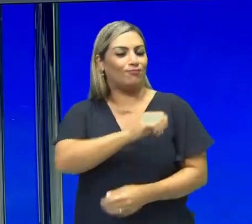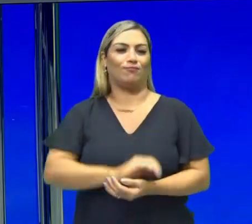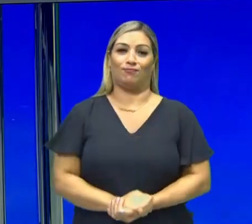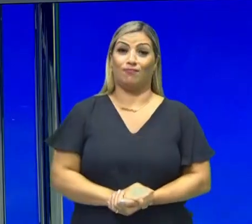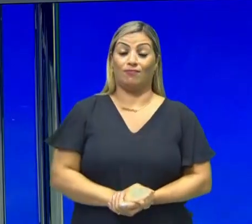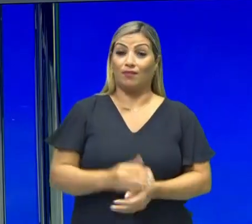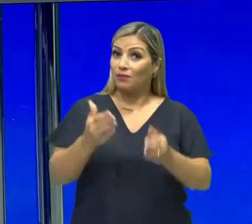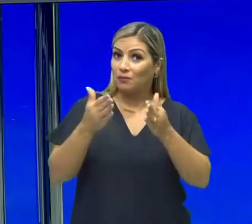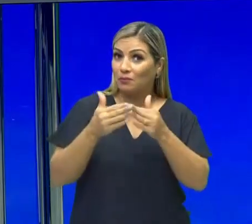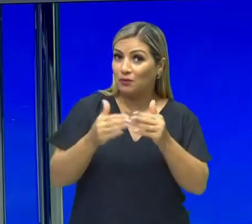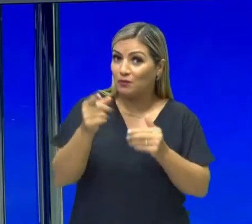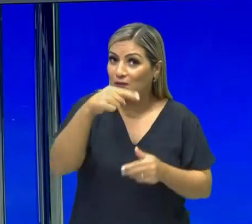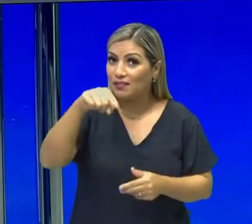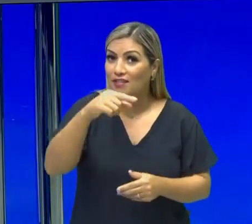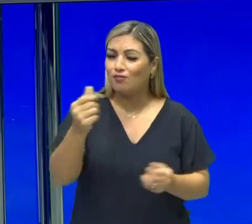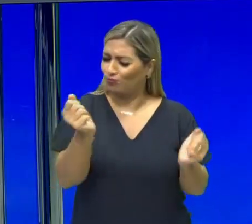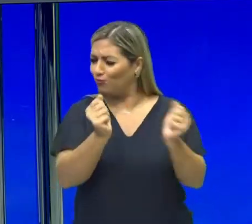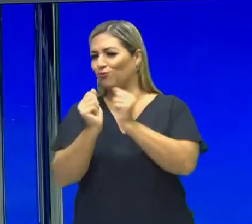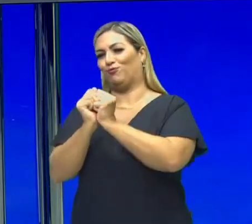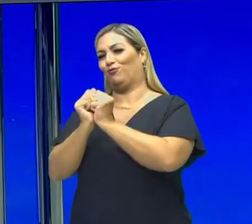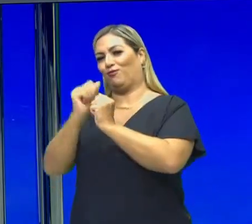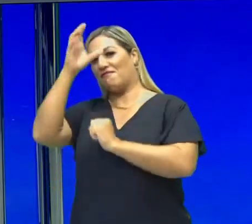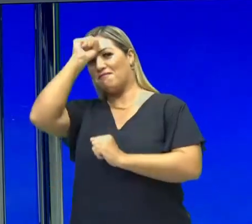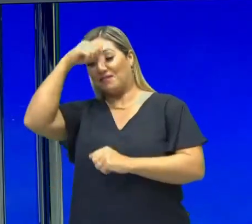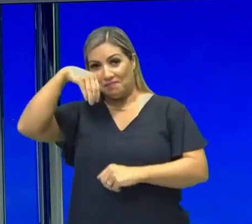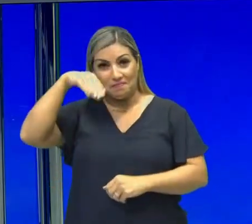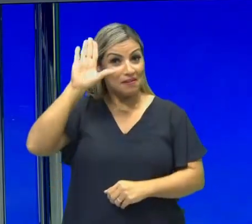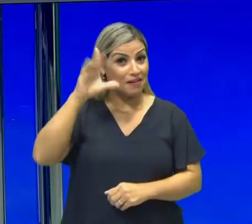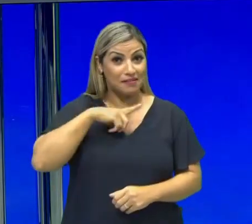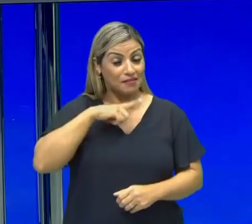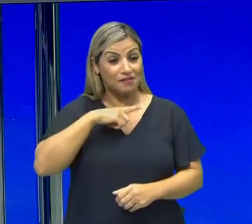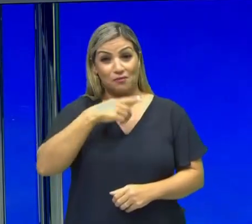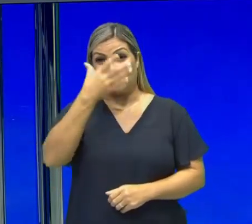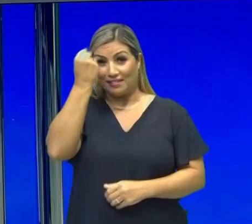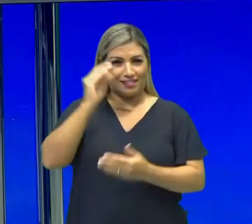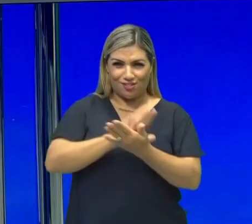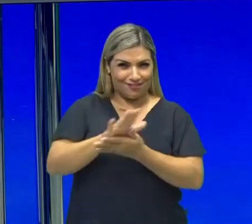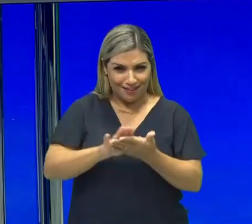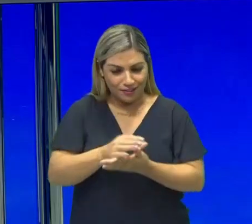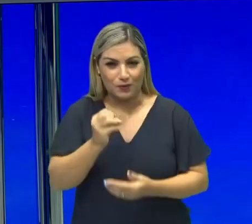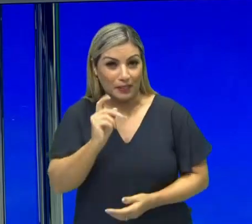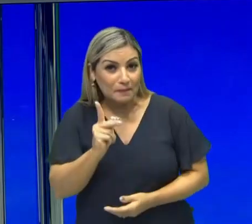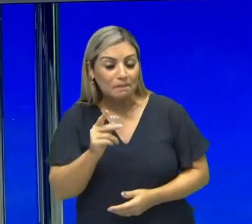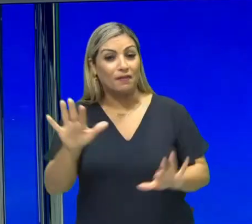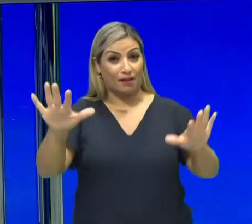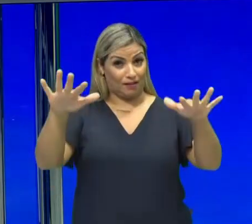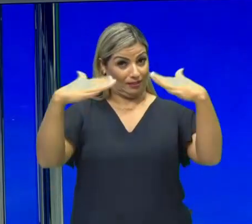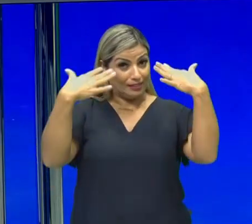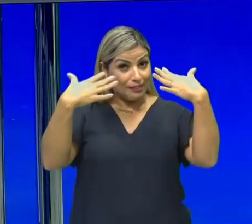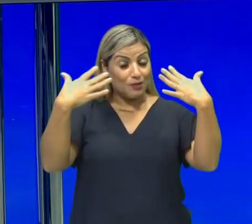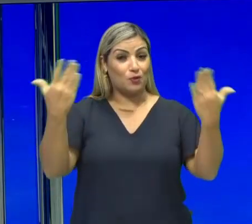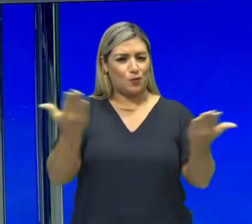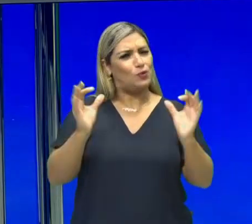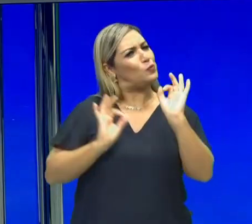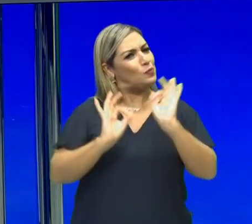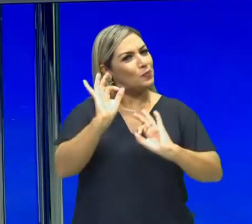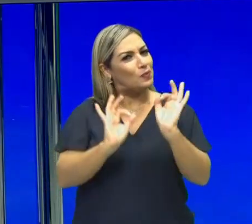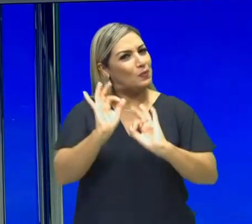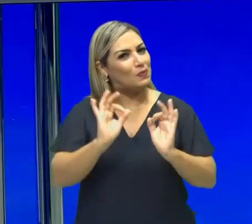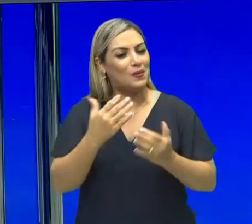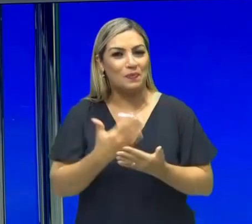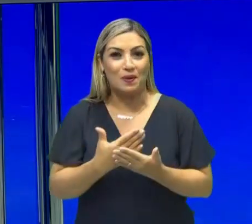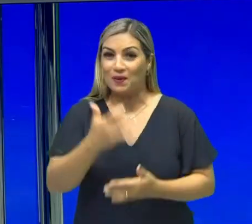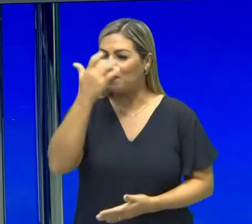pedir que você venha comigo para a gente aprender mais e não se perder, tá bom? Vamos prestar atenção que hoje aqui eu preparei uma aula